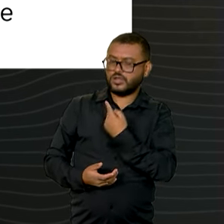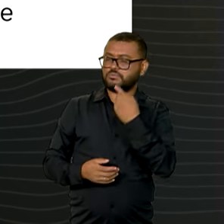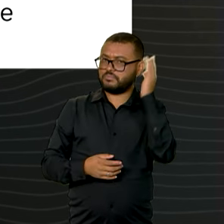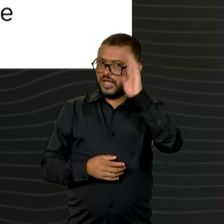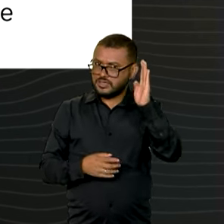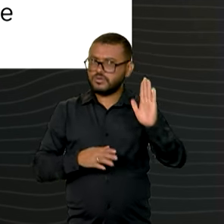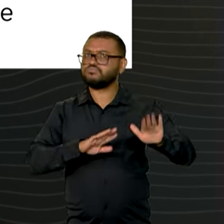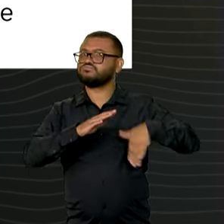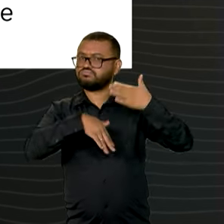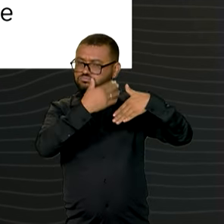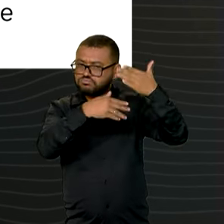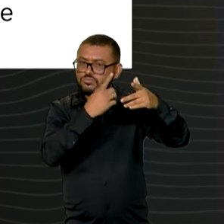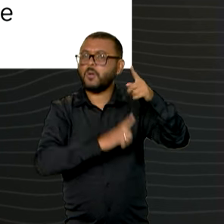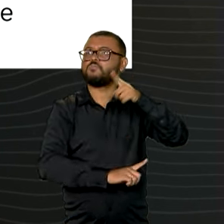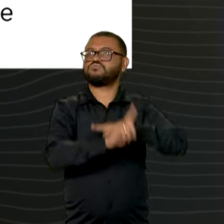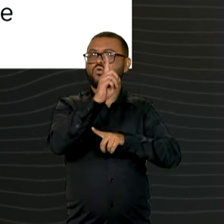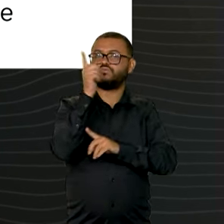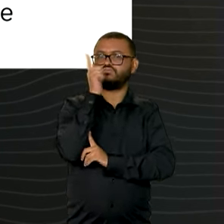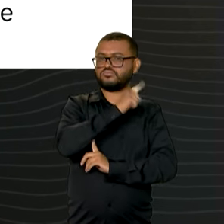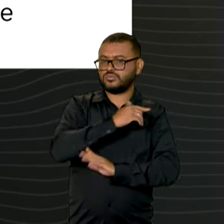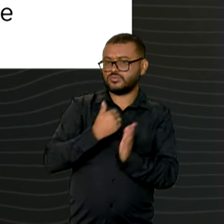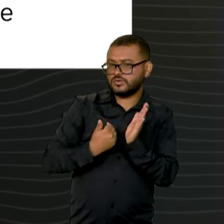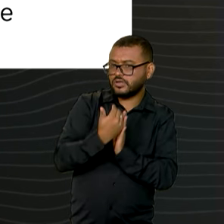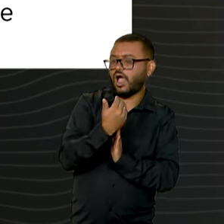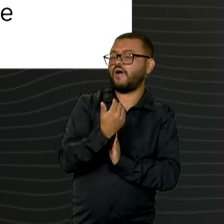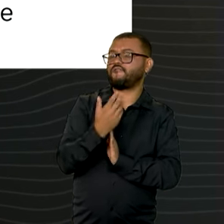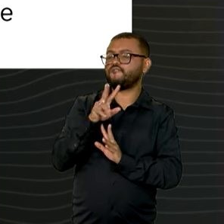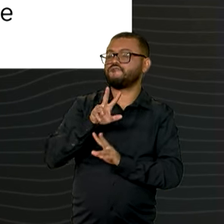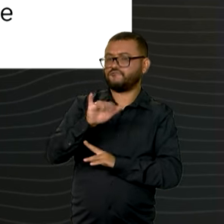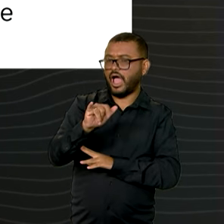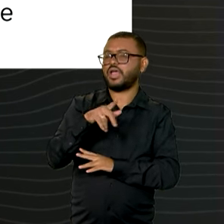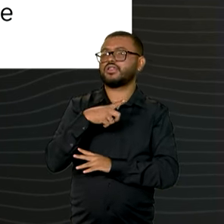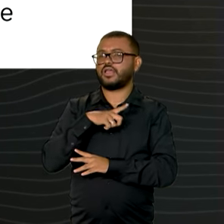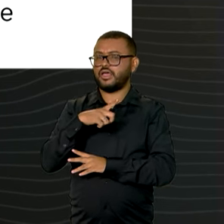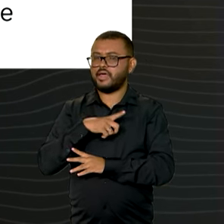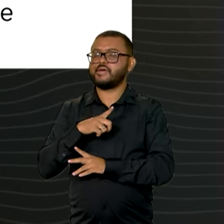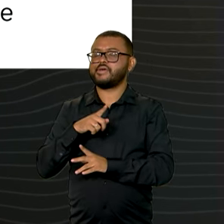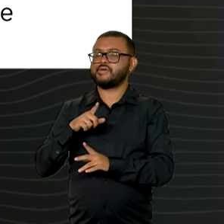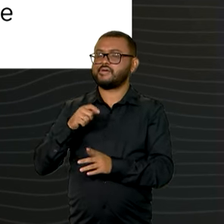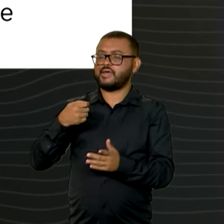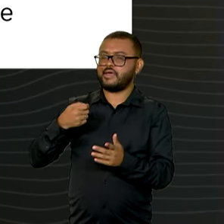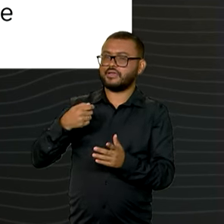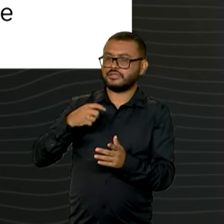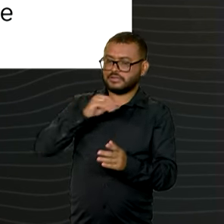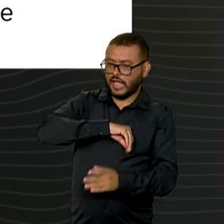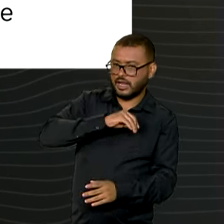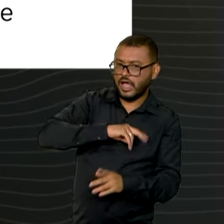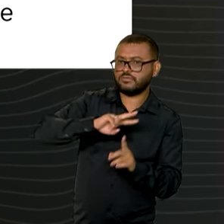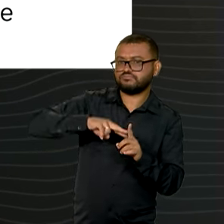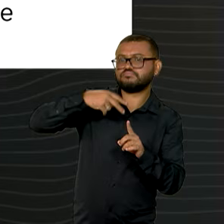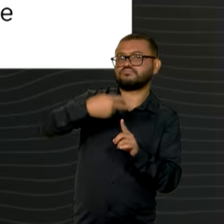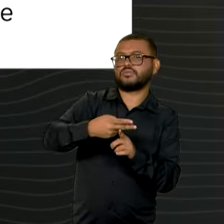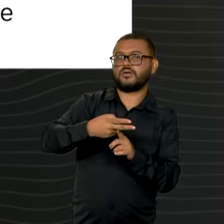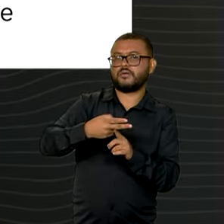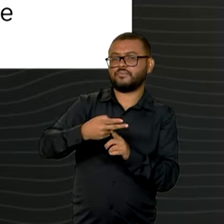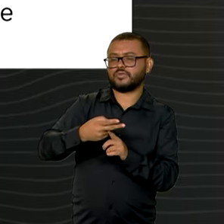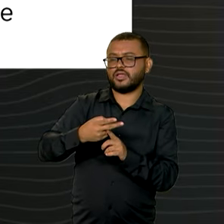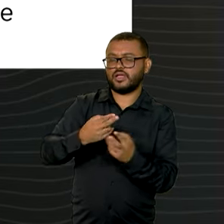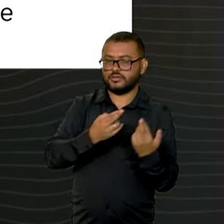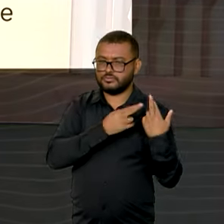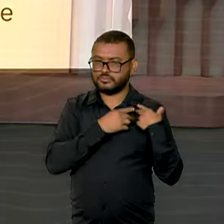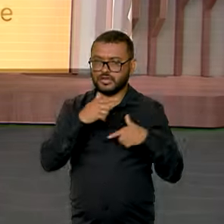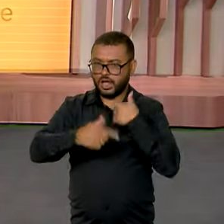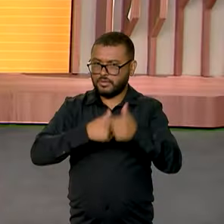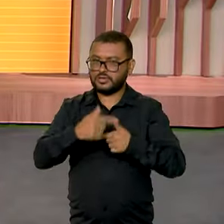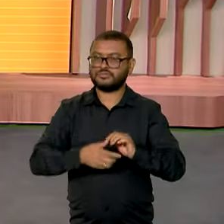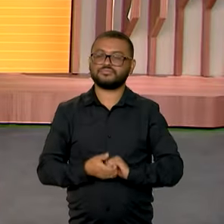crescer neste ano mais do que o previsto até agora. Garantiu que haverá também salários mais altos e mais empregos.